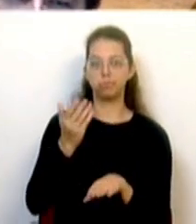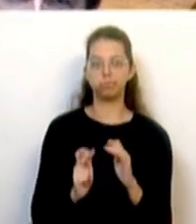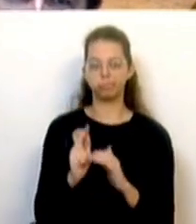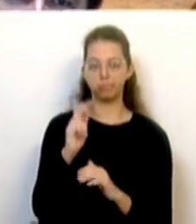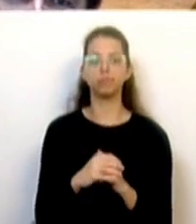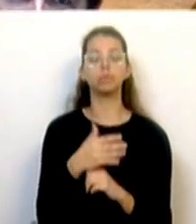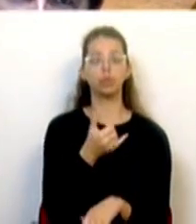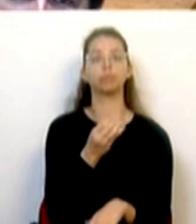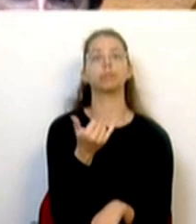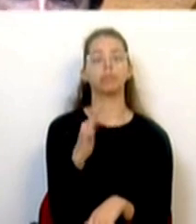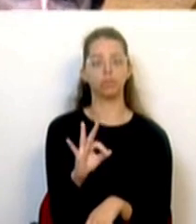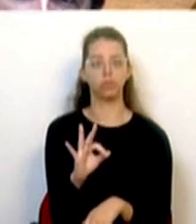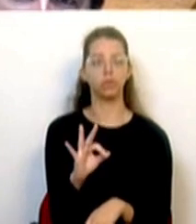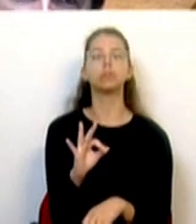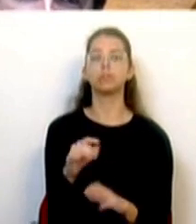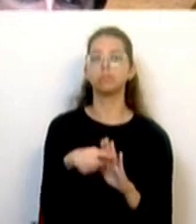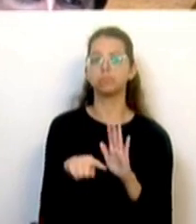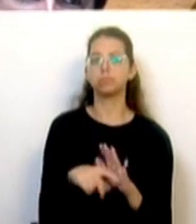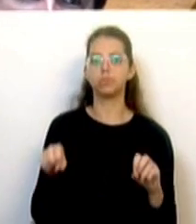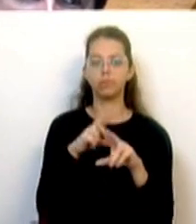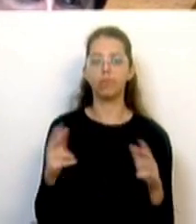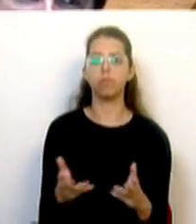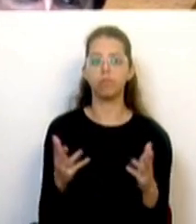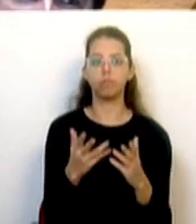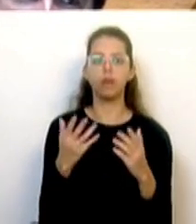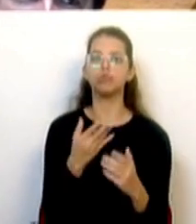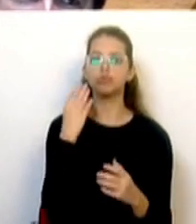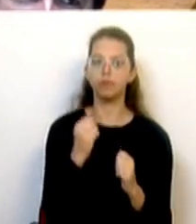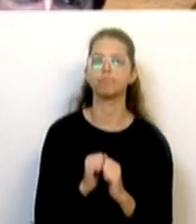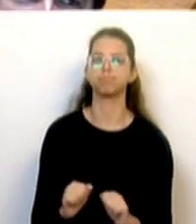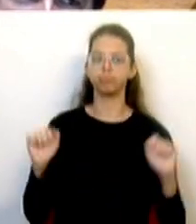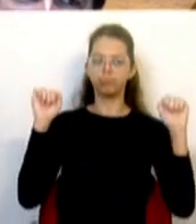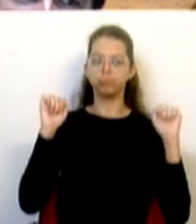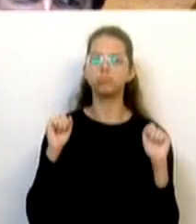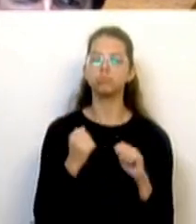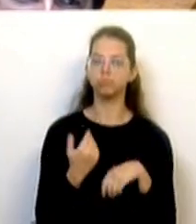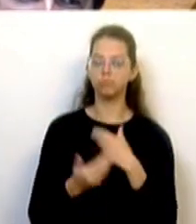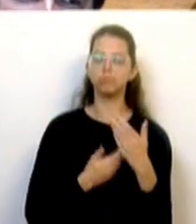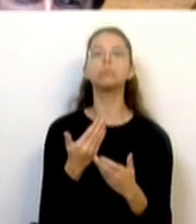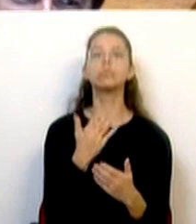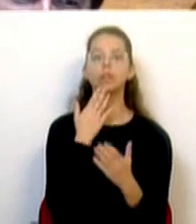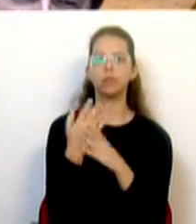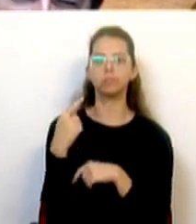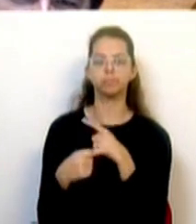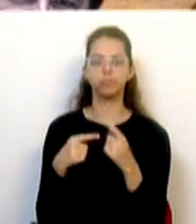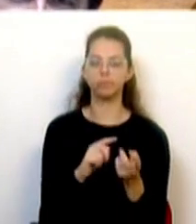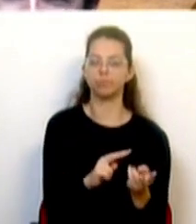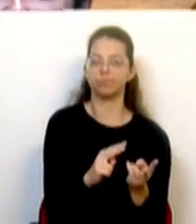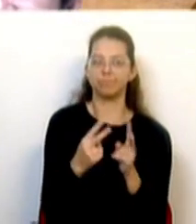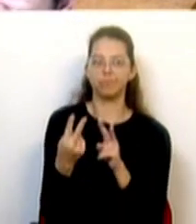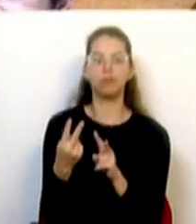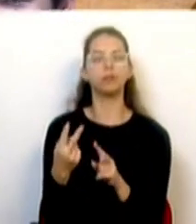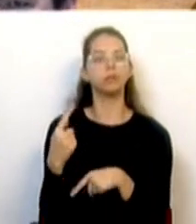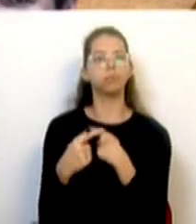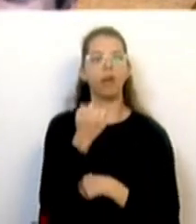2024, novas medidas de incentivo à emancipação jovem, permitindo que estas geração se torne a geração mais